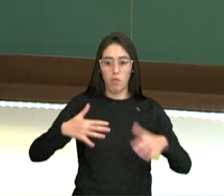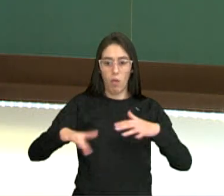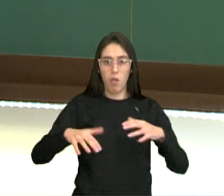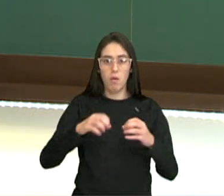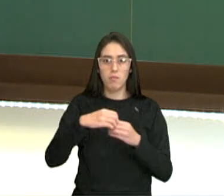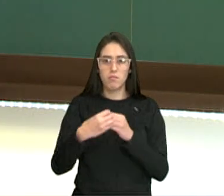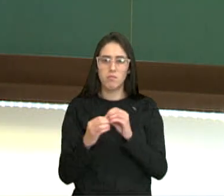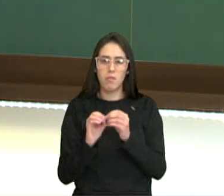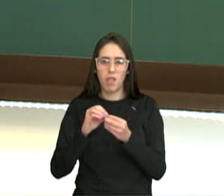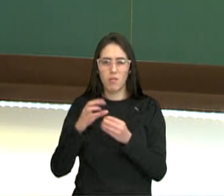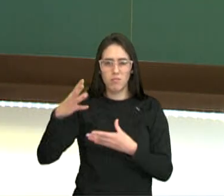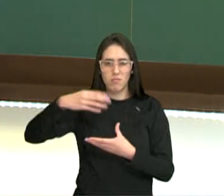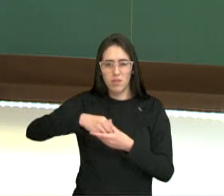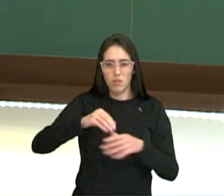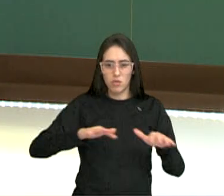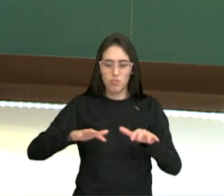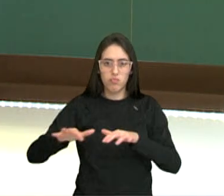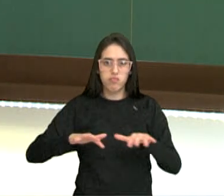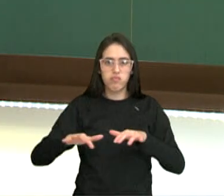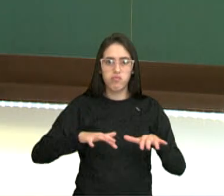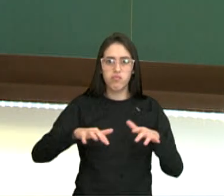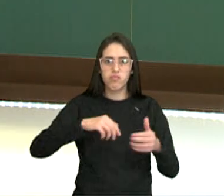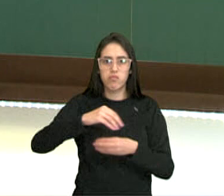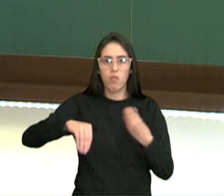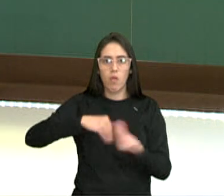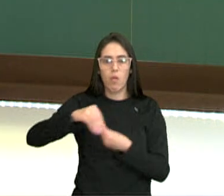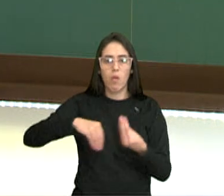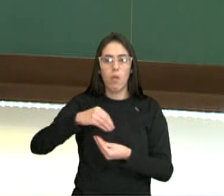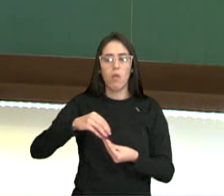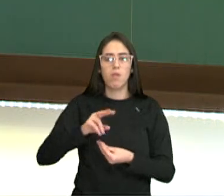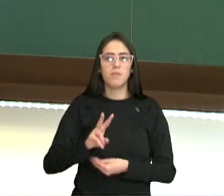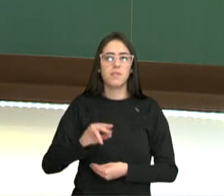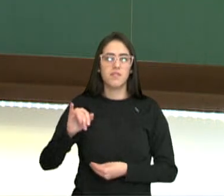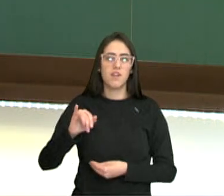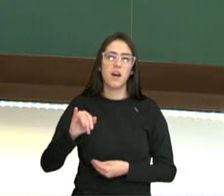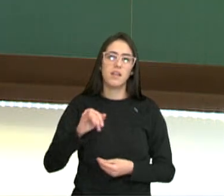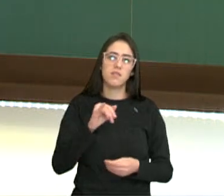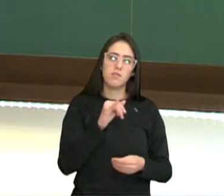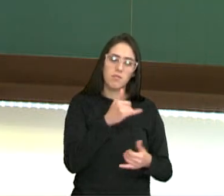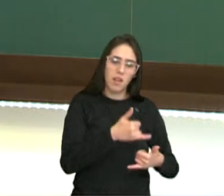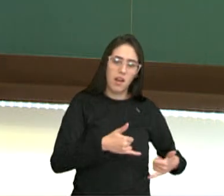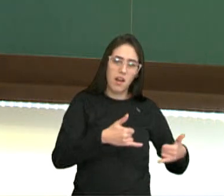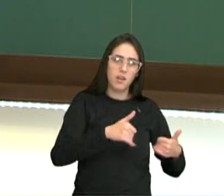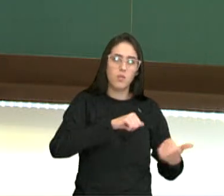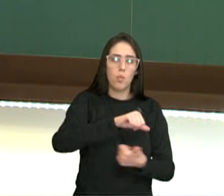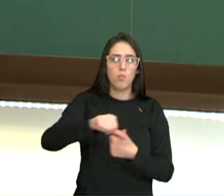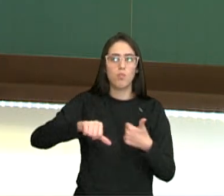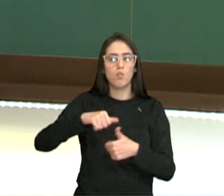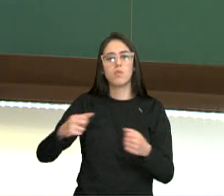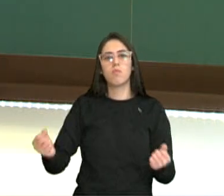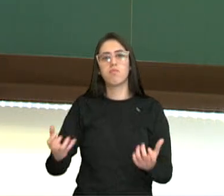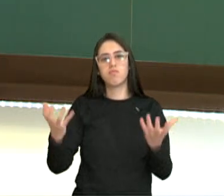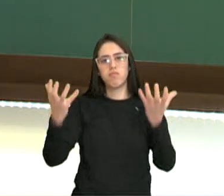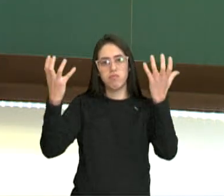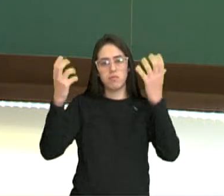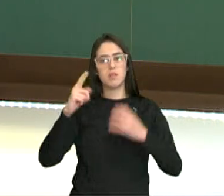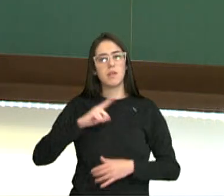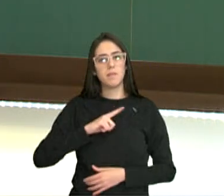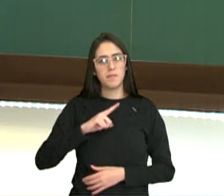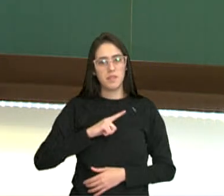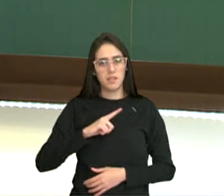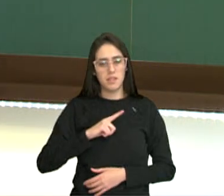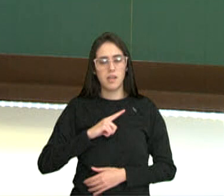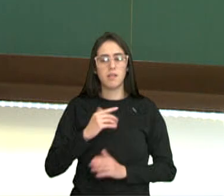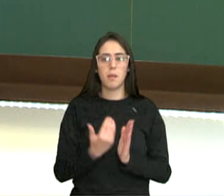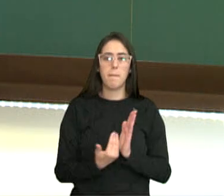partículas ou as moléculas das substâncias em questão e vai fazer com que elas saiam do estado líquido para o estado de vapor, onde está com